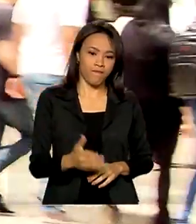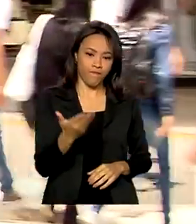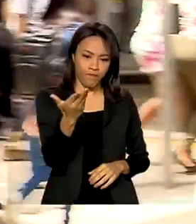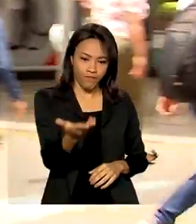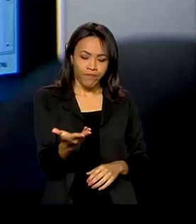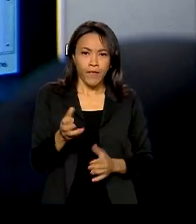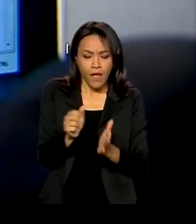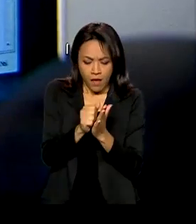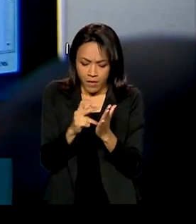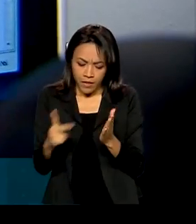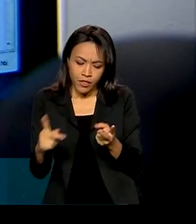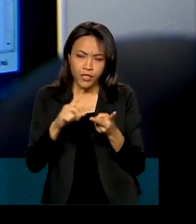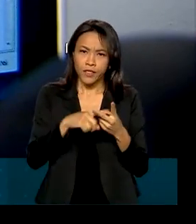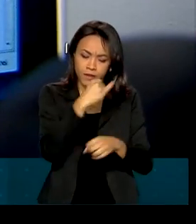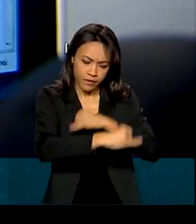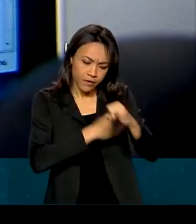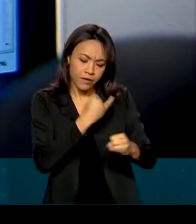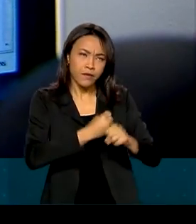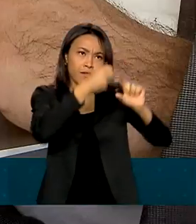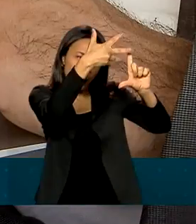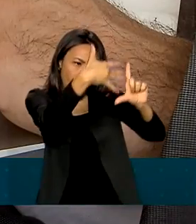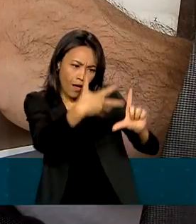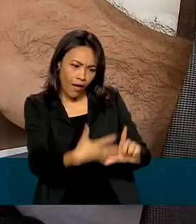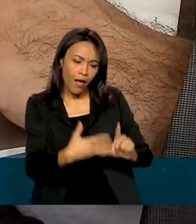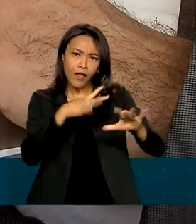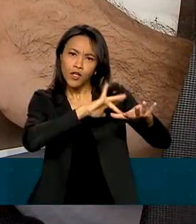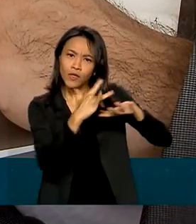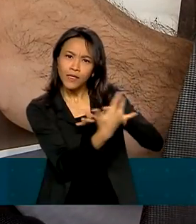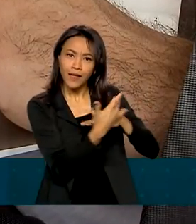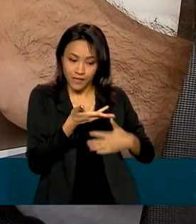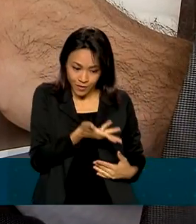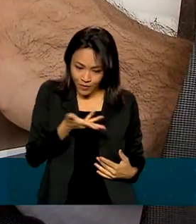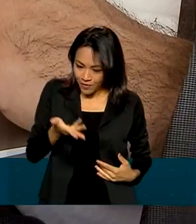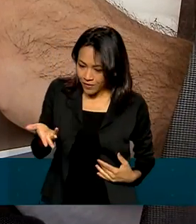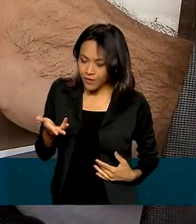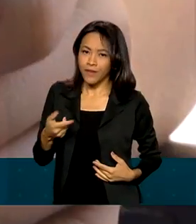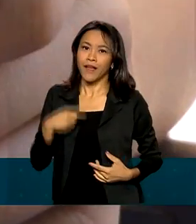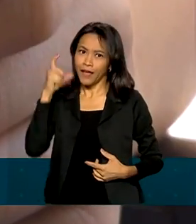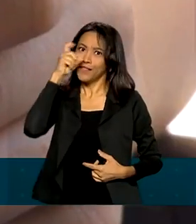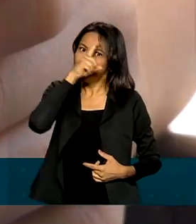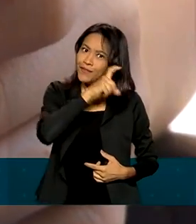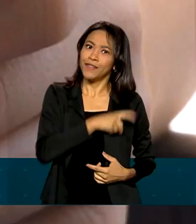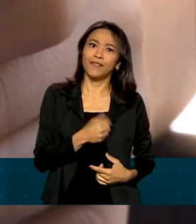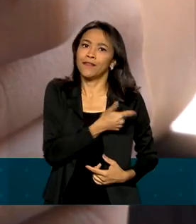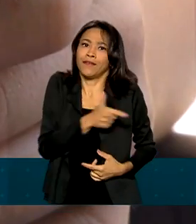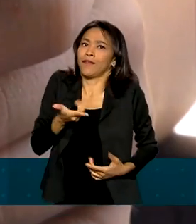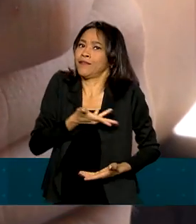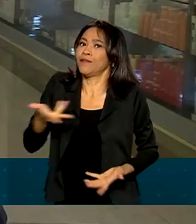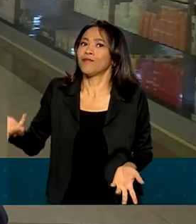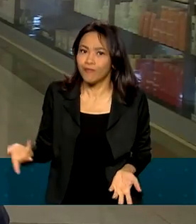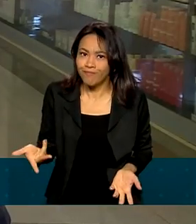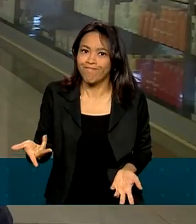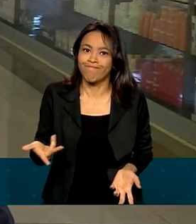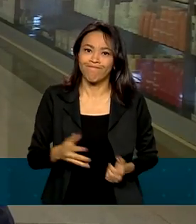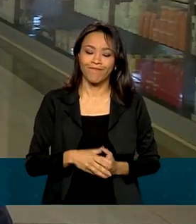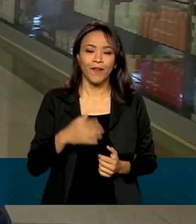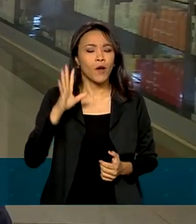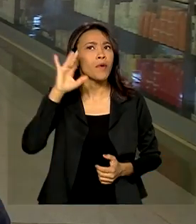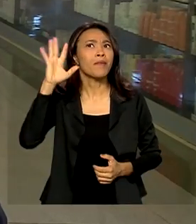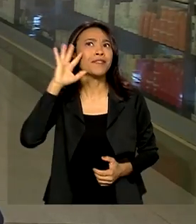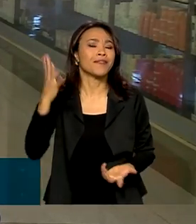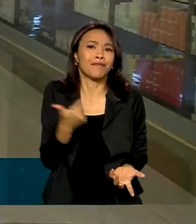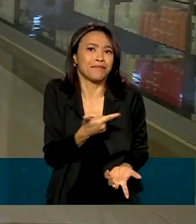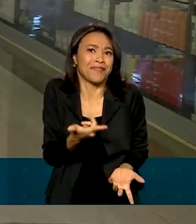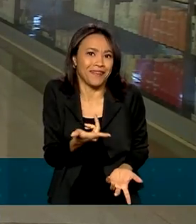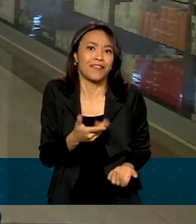Aplicativos, sites, redes sociais. Hoje em dia, é difícil imaginar a vida sem internet. Quase tudo é internet,